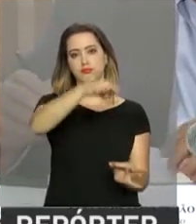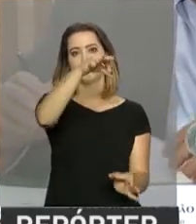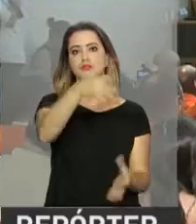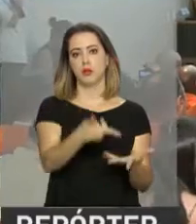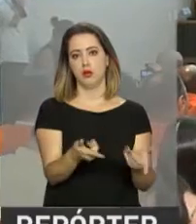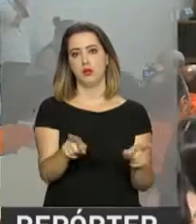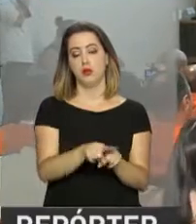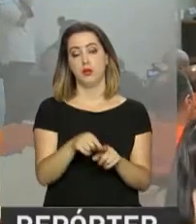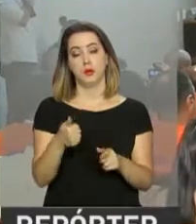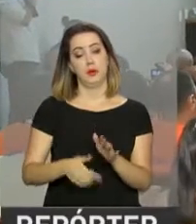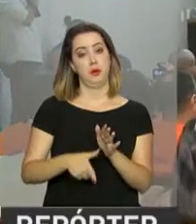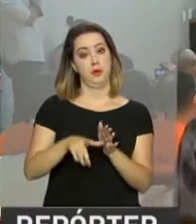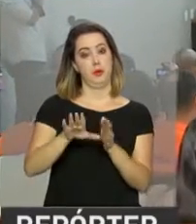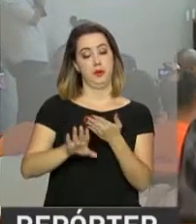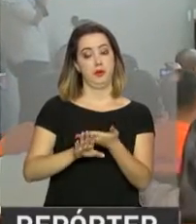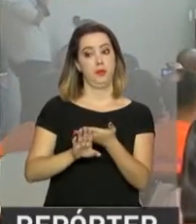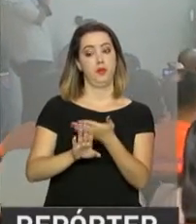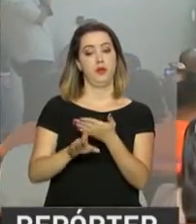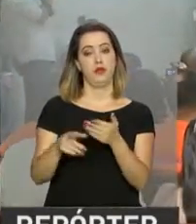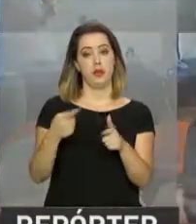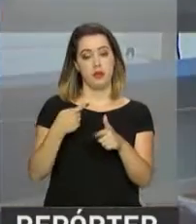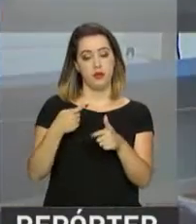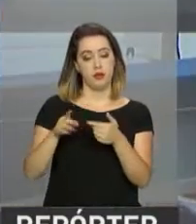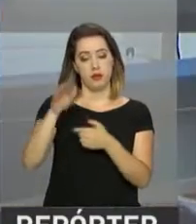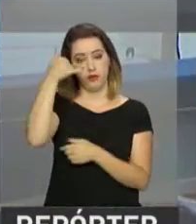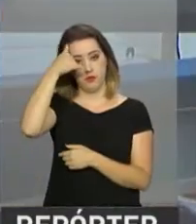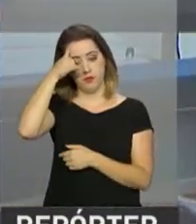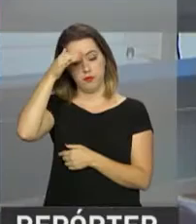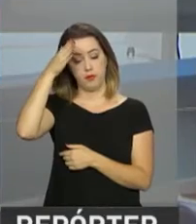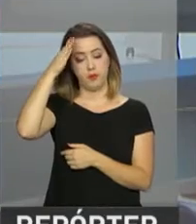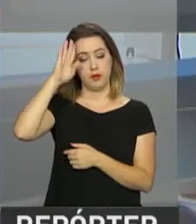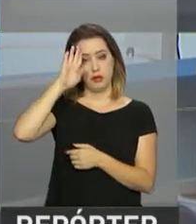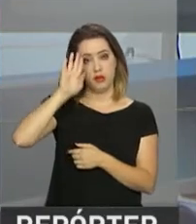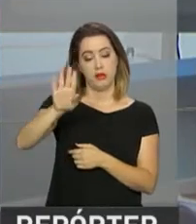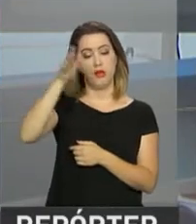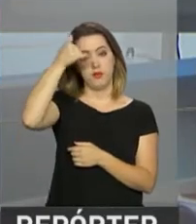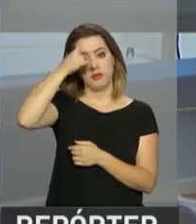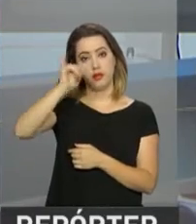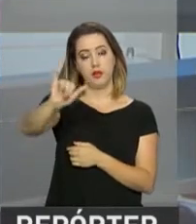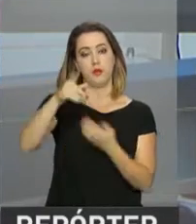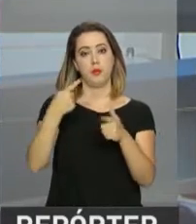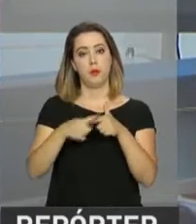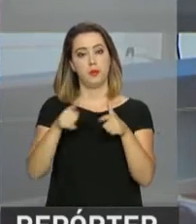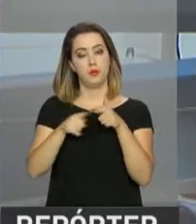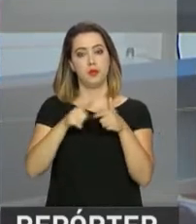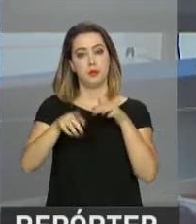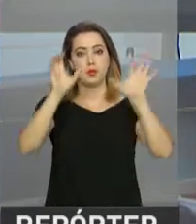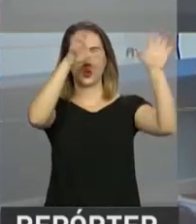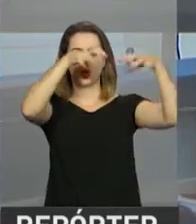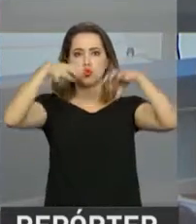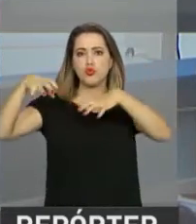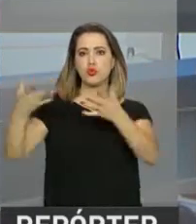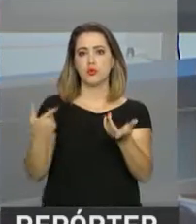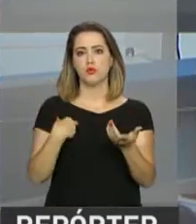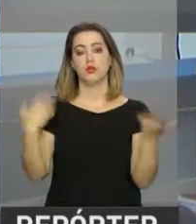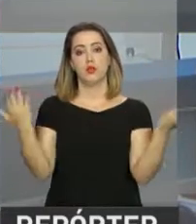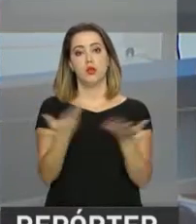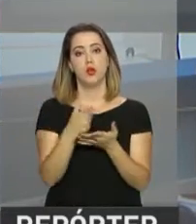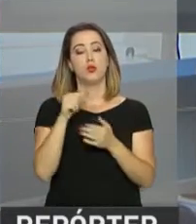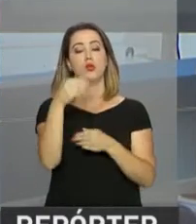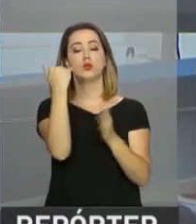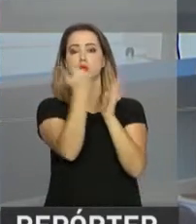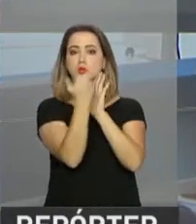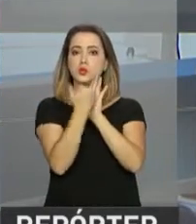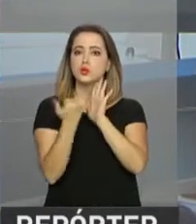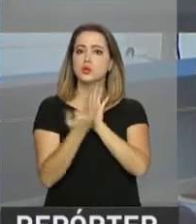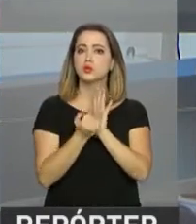período de chuvas, quando o risco de desastres aumenta. O ministro da Integração Nacional, Helder Barbalho, disse que essa é uma das medidas